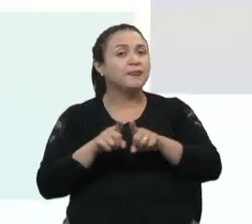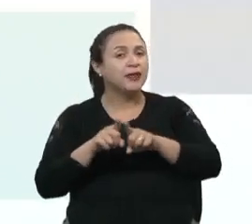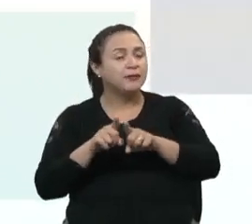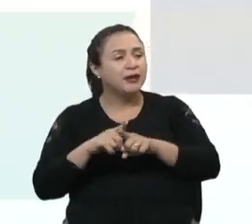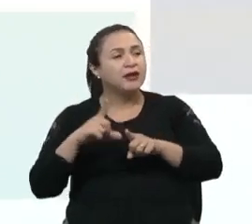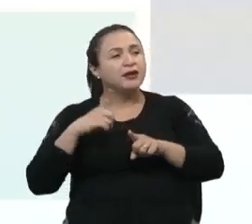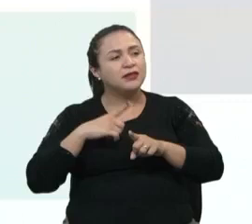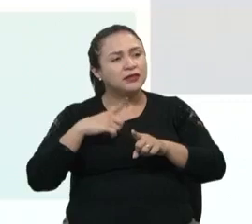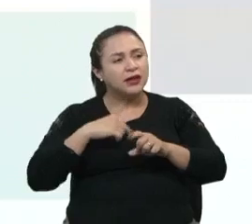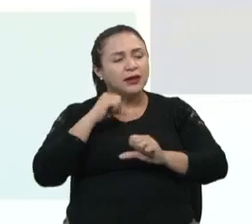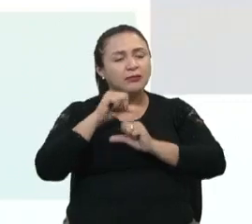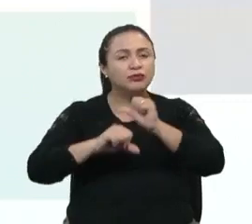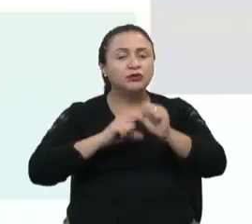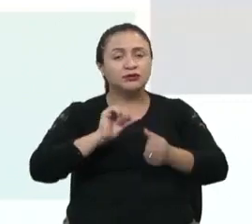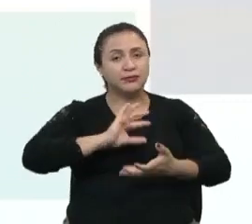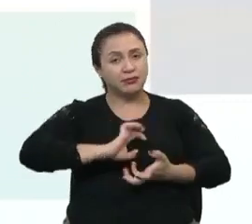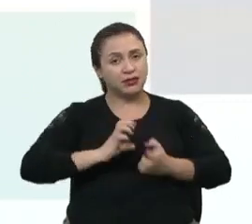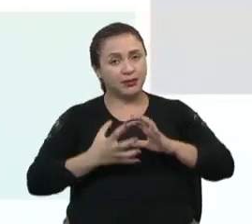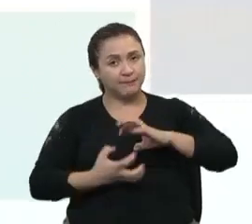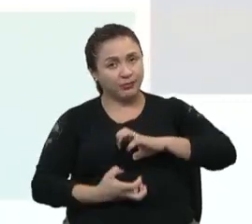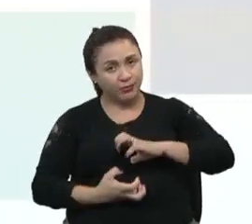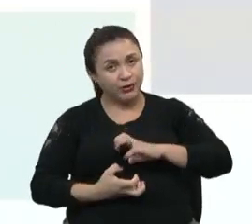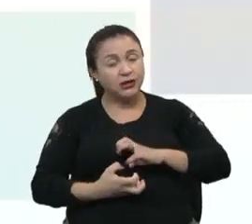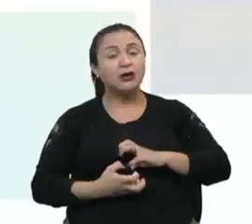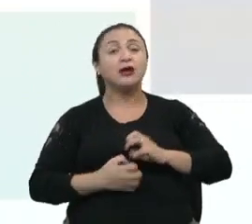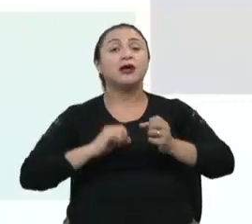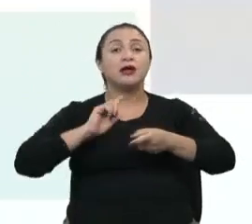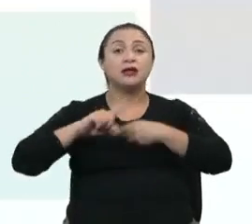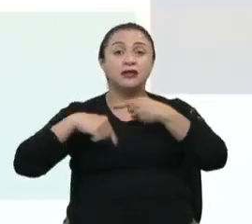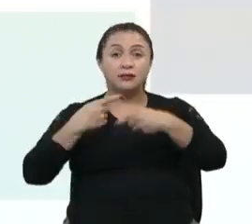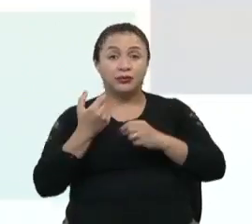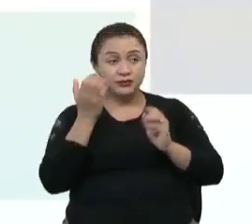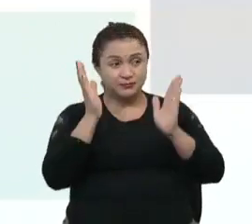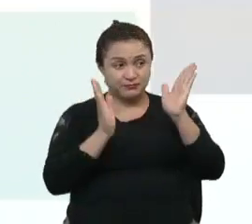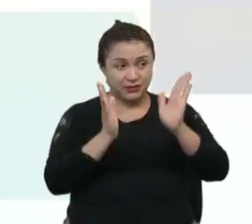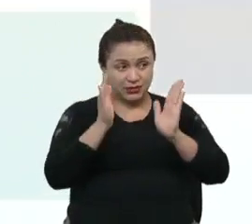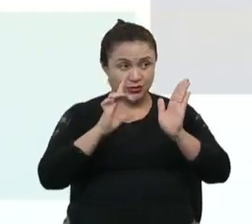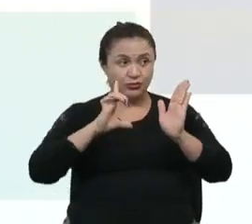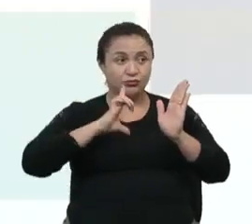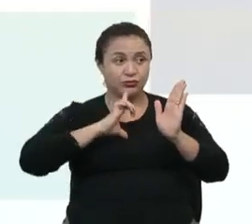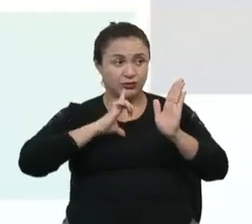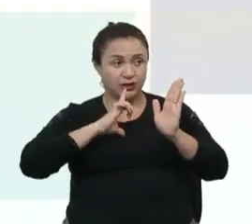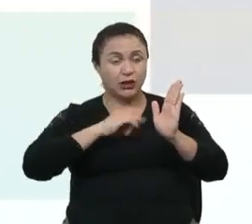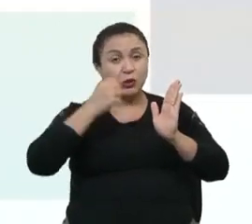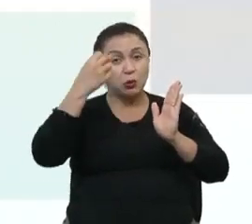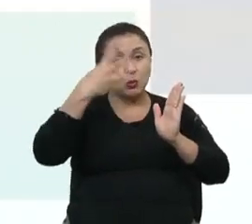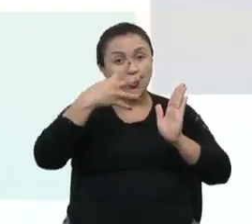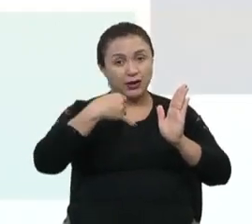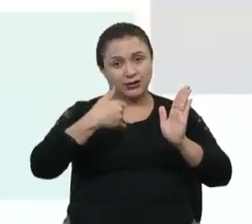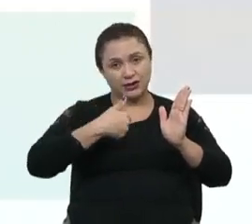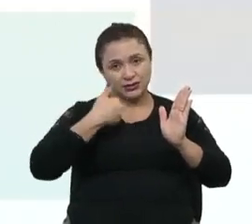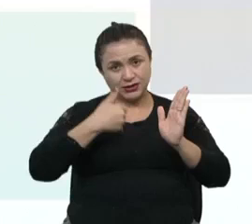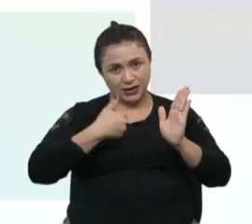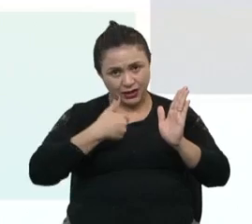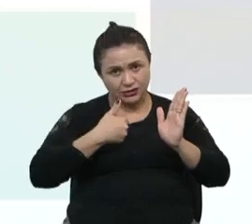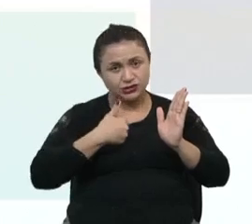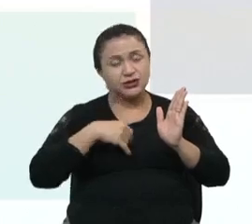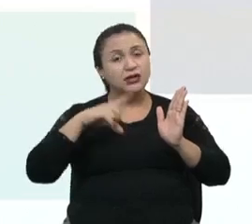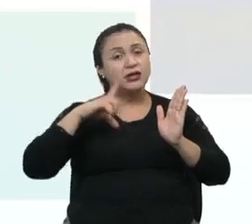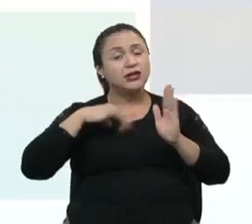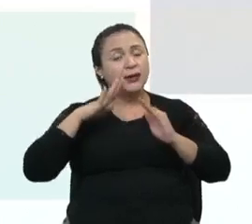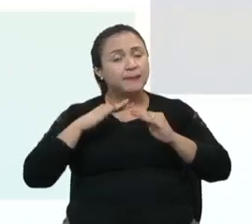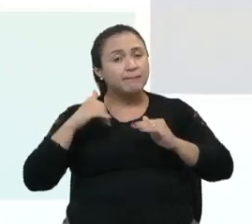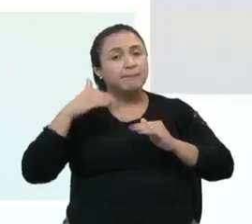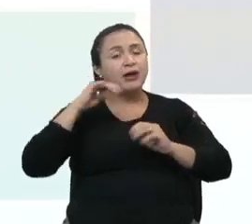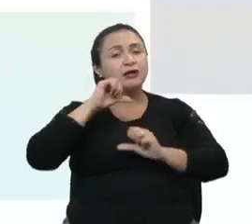peso, alterações metabólicas. E após essa fase, que a gente chama lá na quarta idade, ter mais